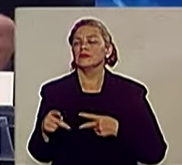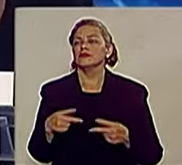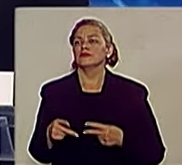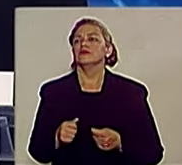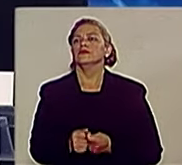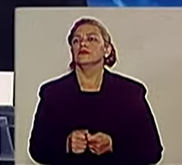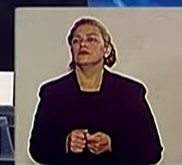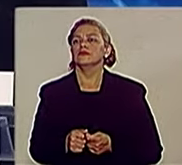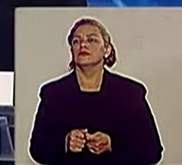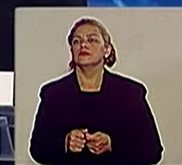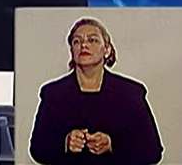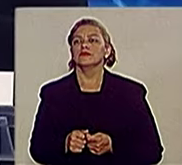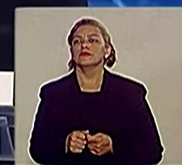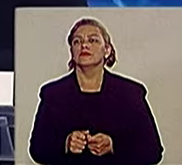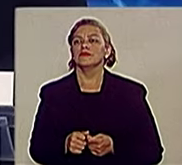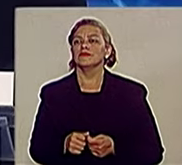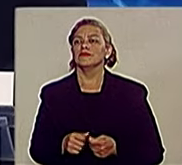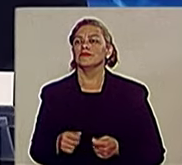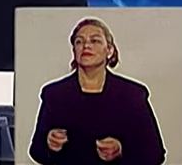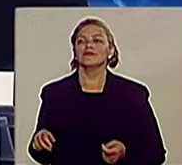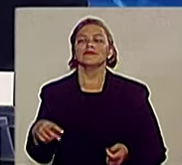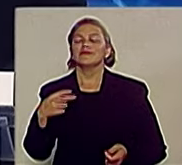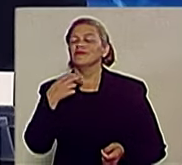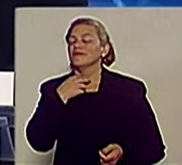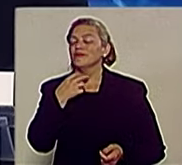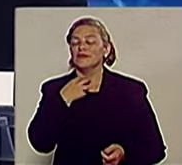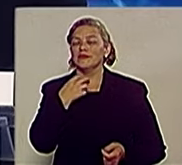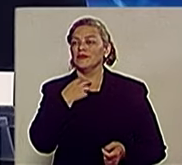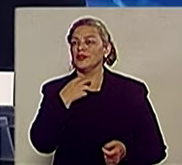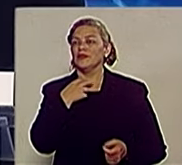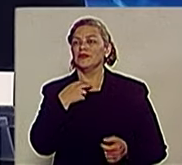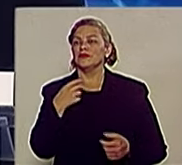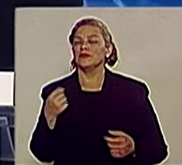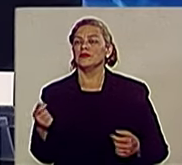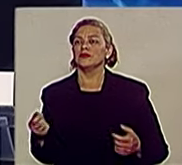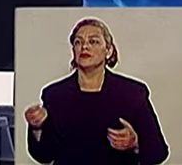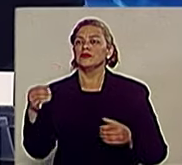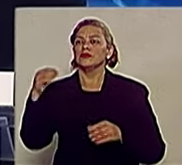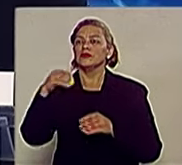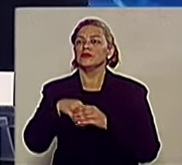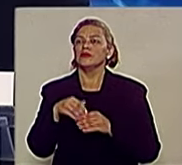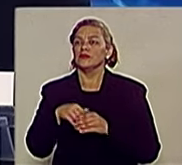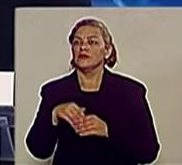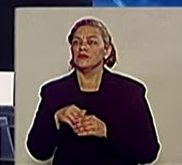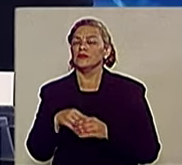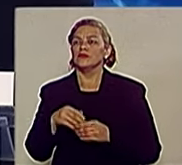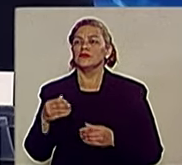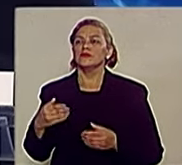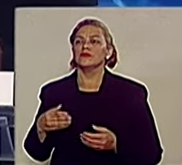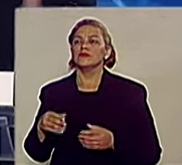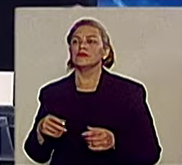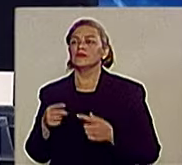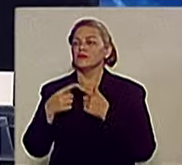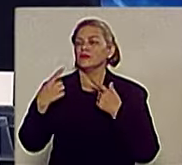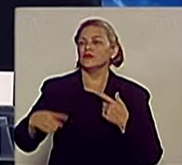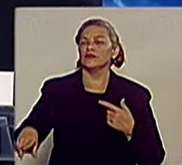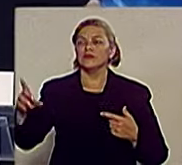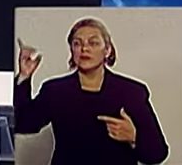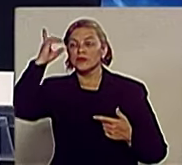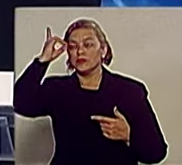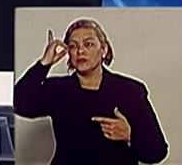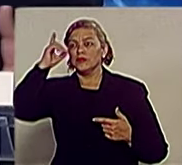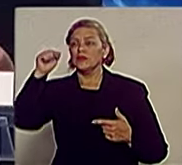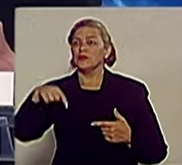isso. Não é possível a gente ver partidos que, na verdade, estão votando contra a Dilma no cenário nacional e aqui faz a coligação